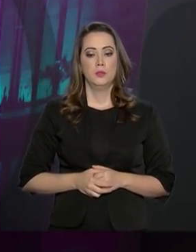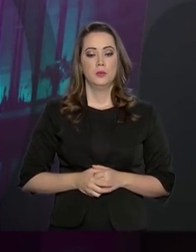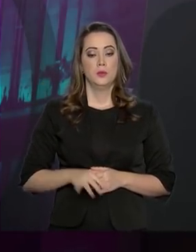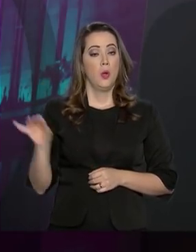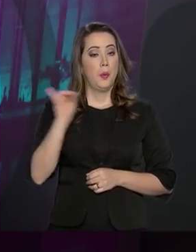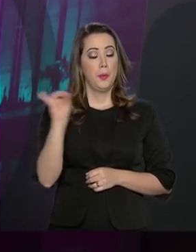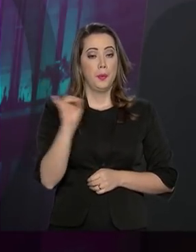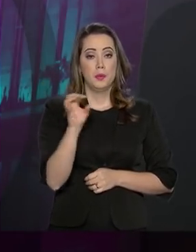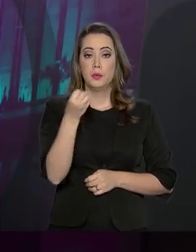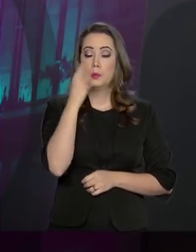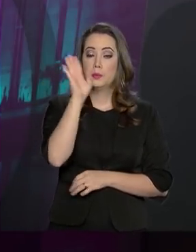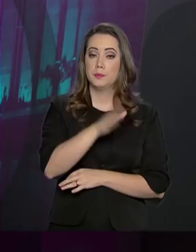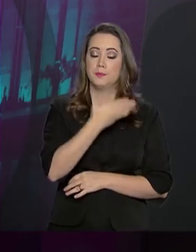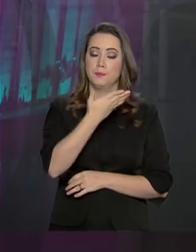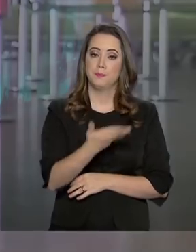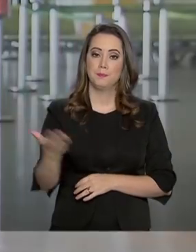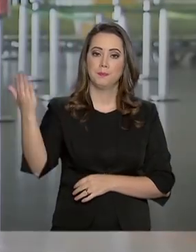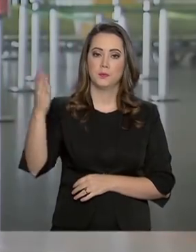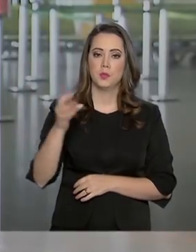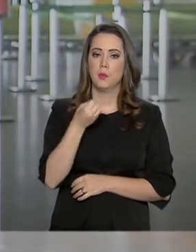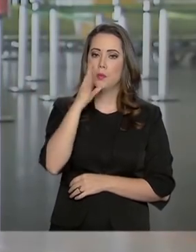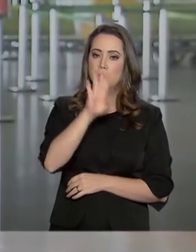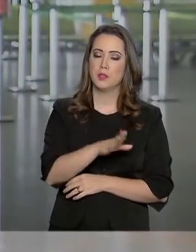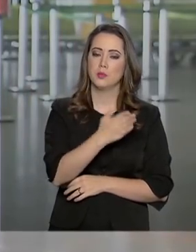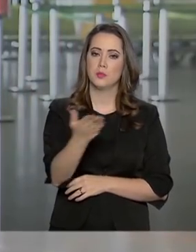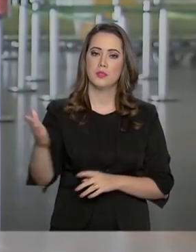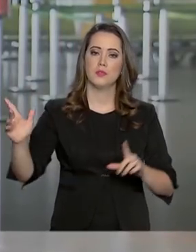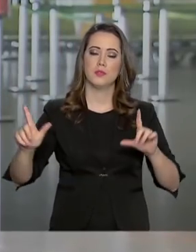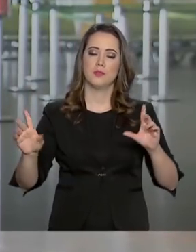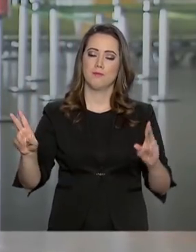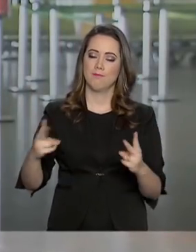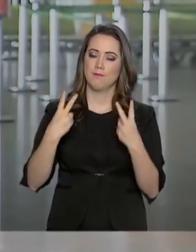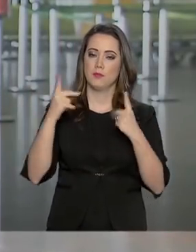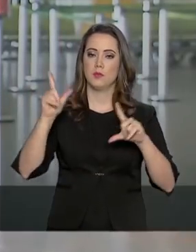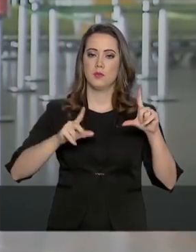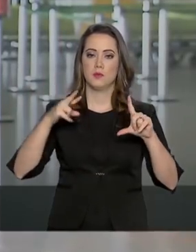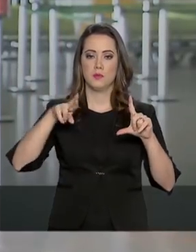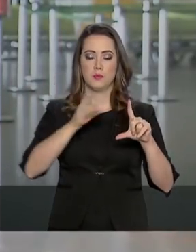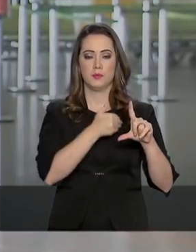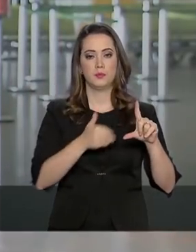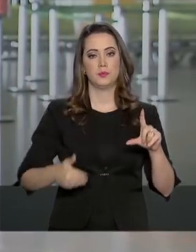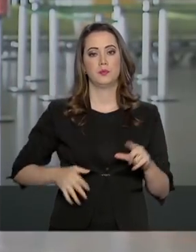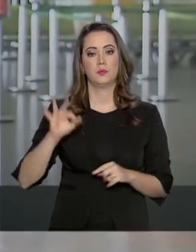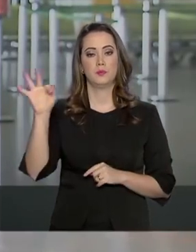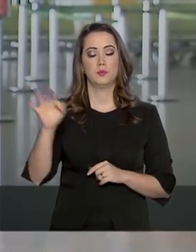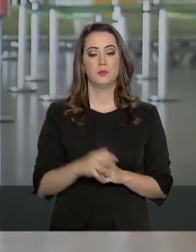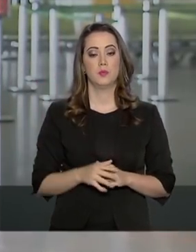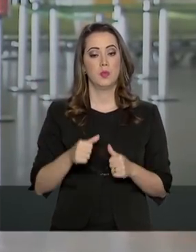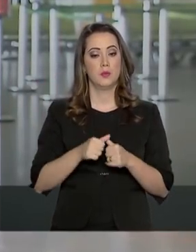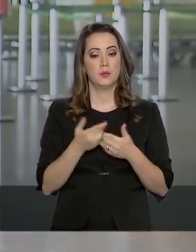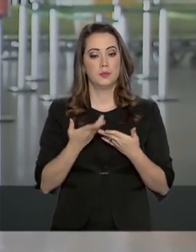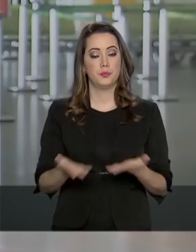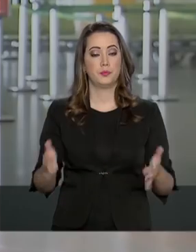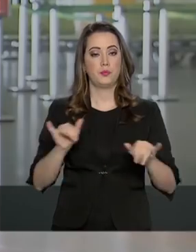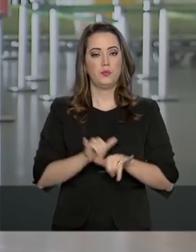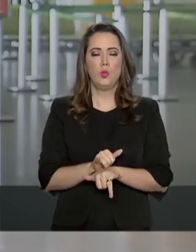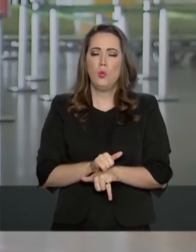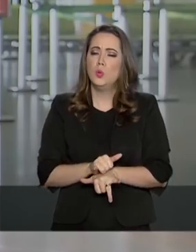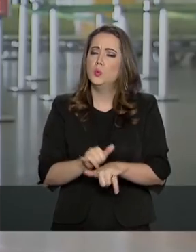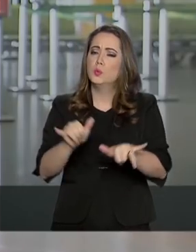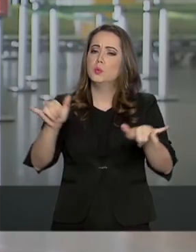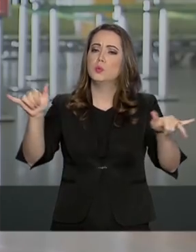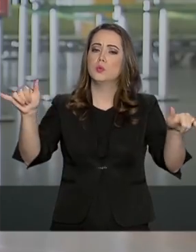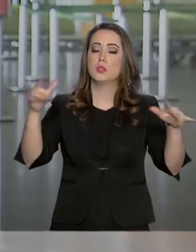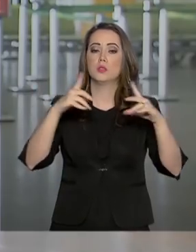Olá, Ricardo. Boa tarde para você. Boa tarde para você que acompanha a NBR e TV do Governo Federal. Eu estou no aeroporto de